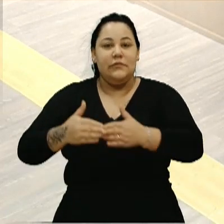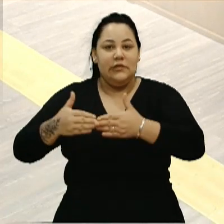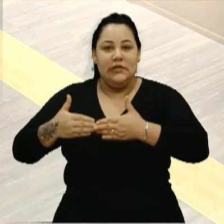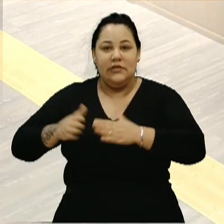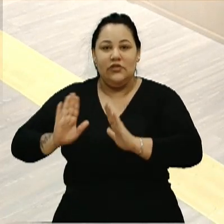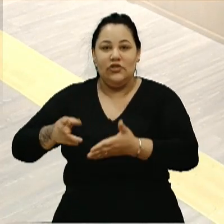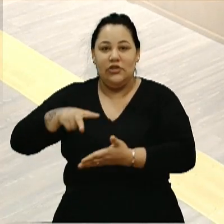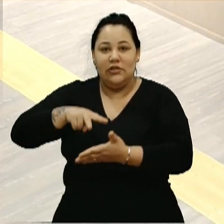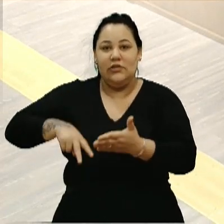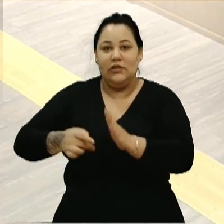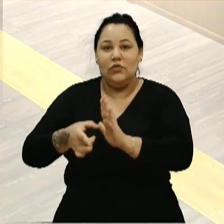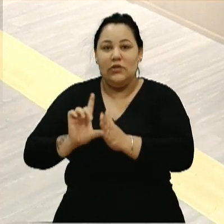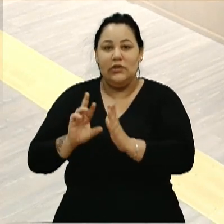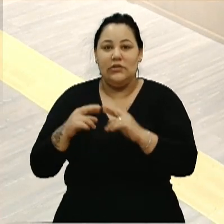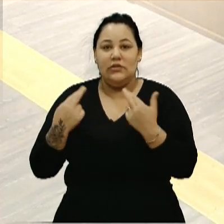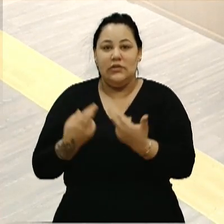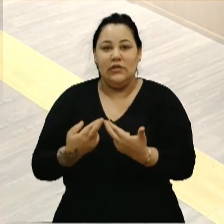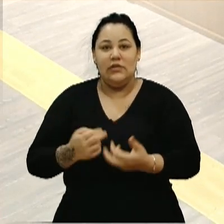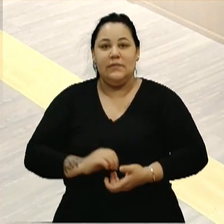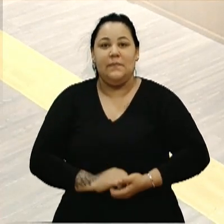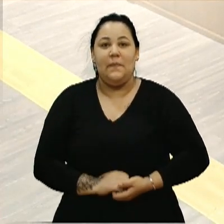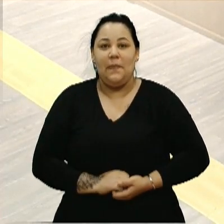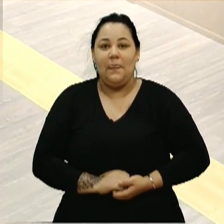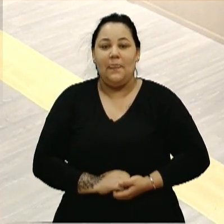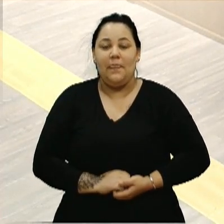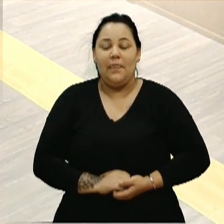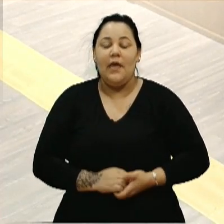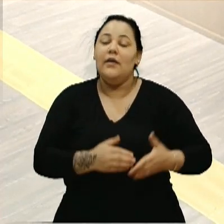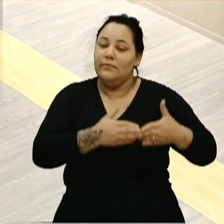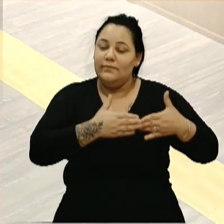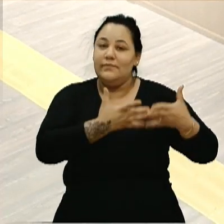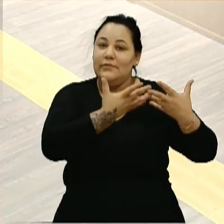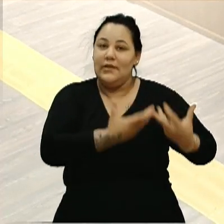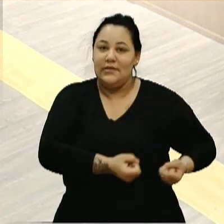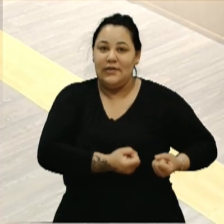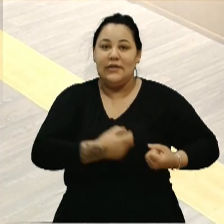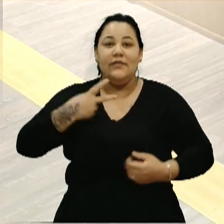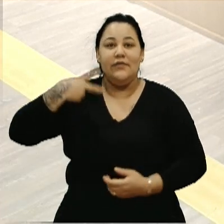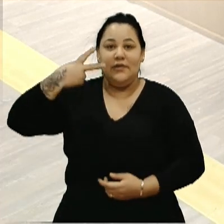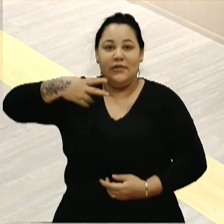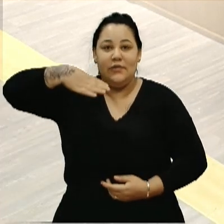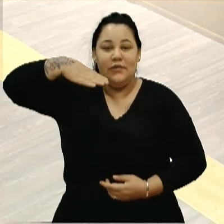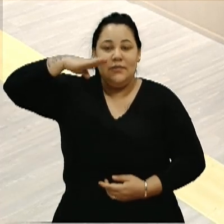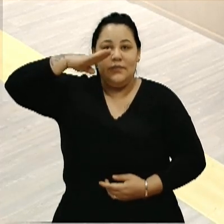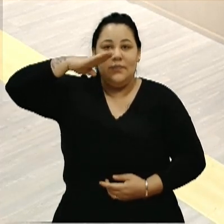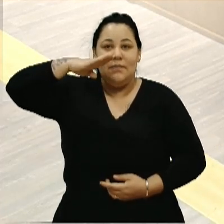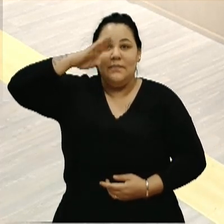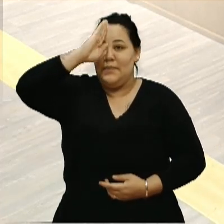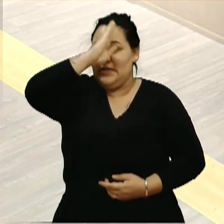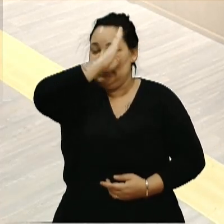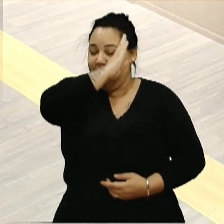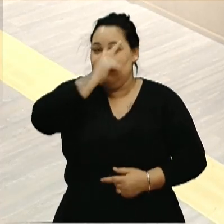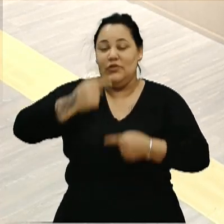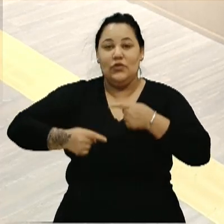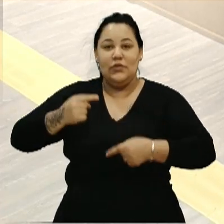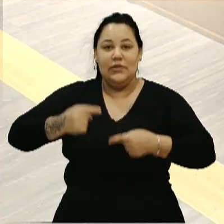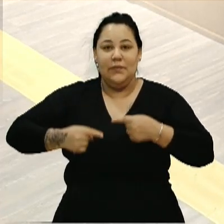dispensa, senhora presidente, ter ido na sessão anterior. Dispensa a concedida, vereador Adriano Bressan, em discussão.